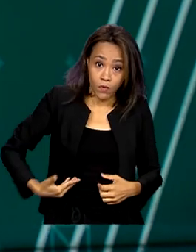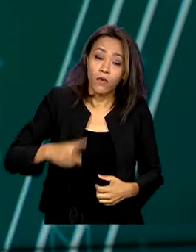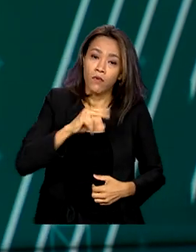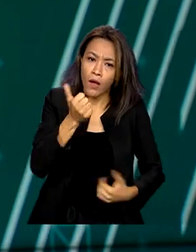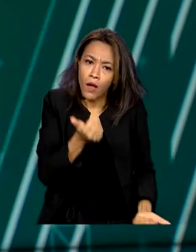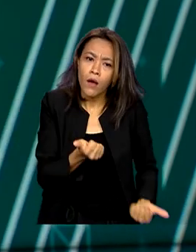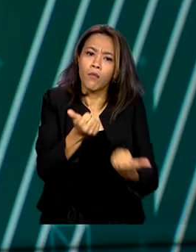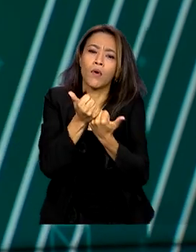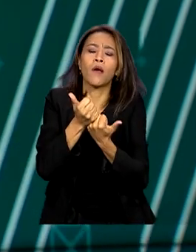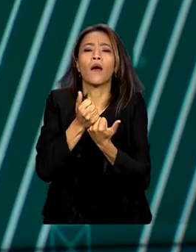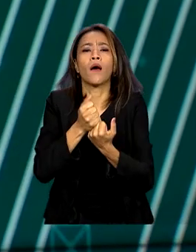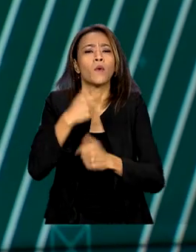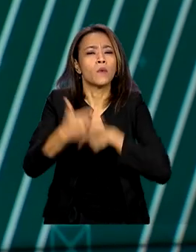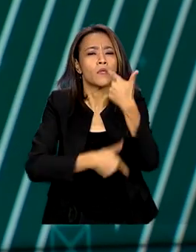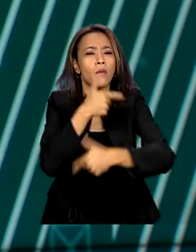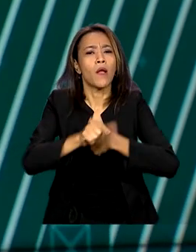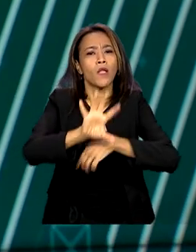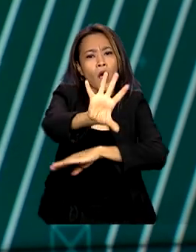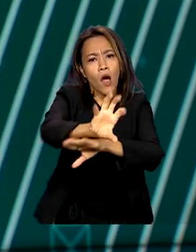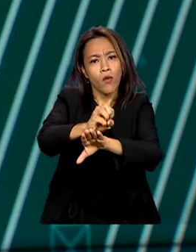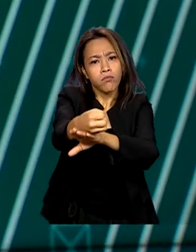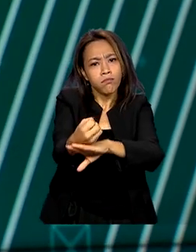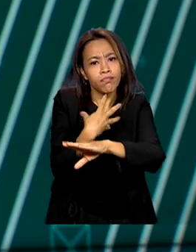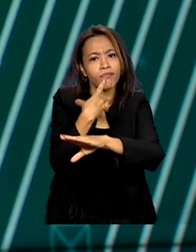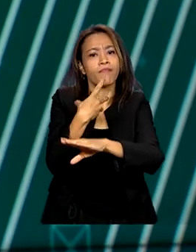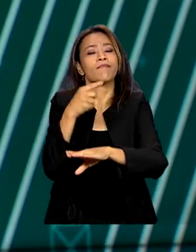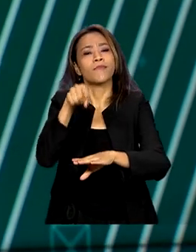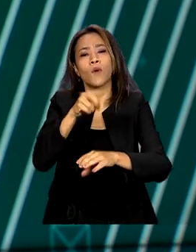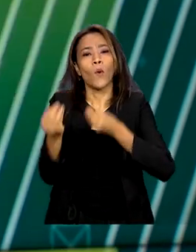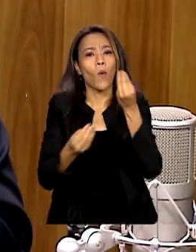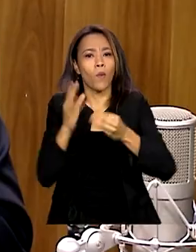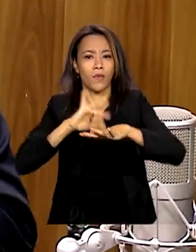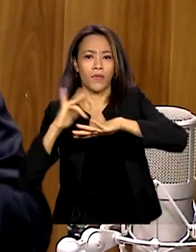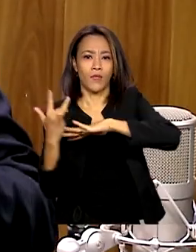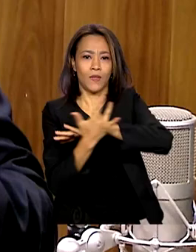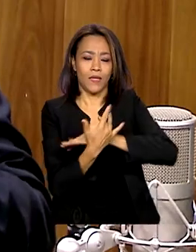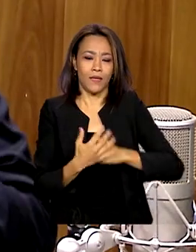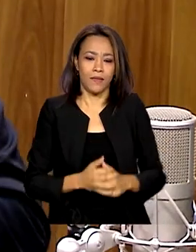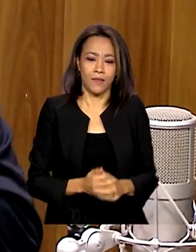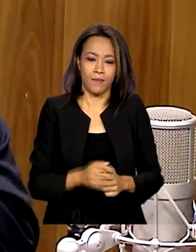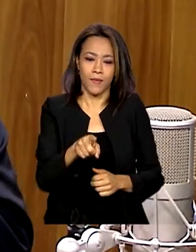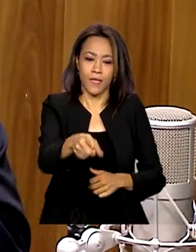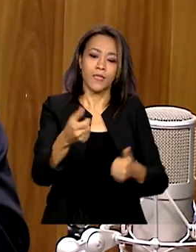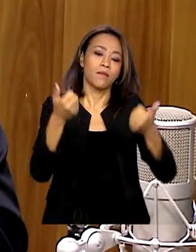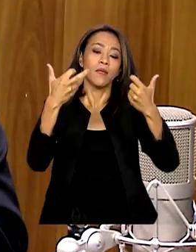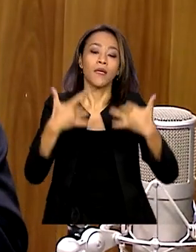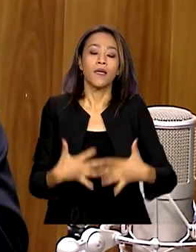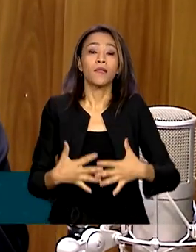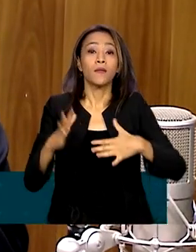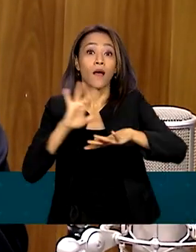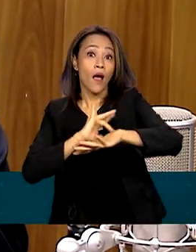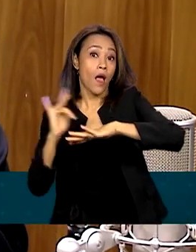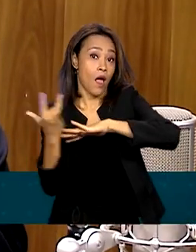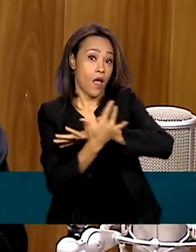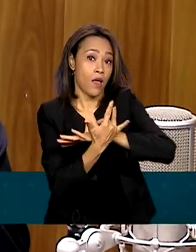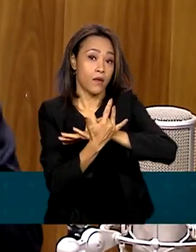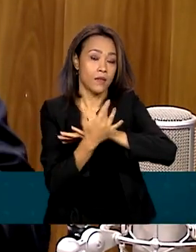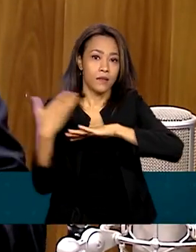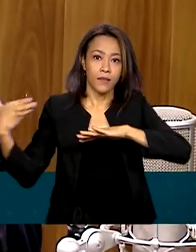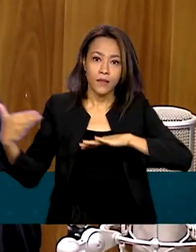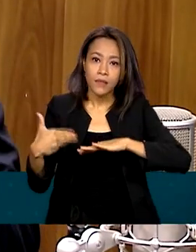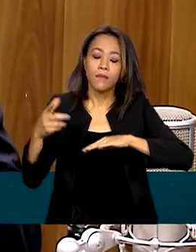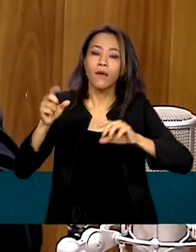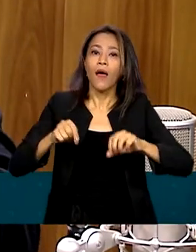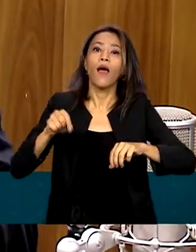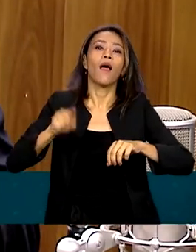trabalho das ouvidorias federais por meio das redes sociais. As redes sociais são esse